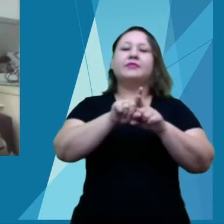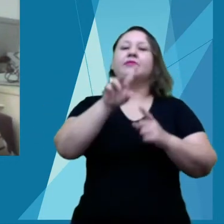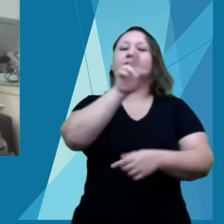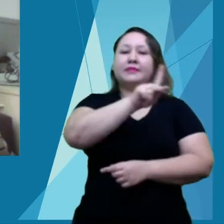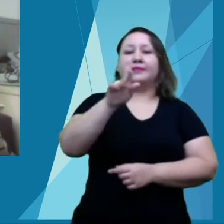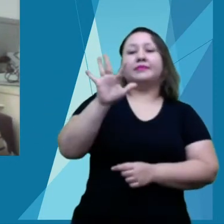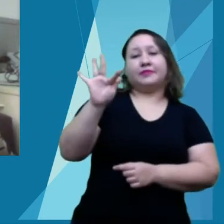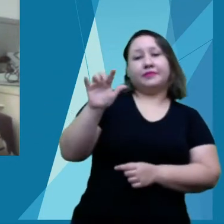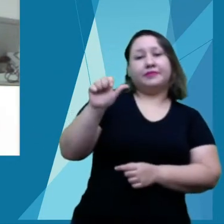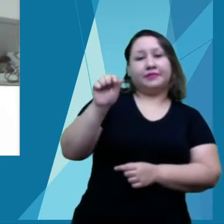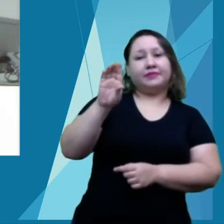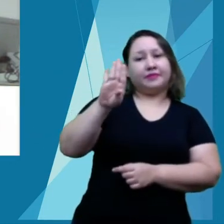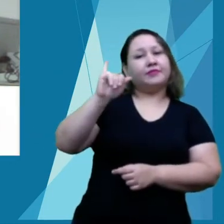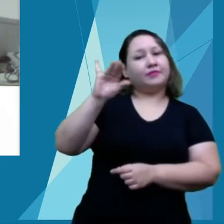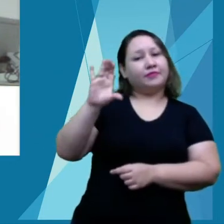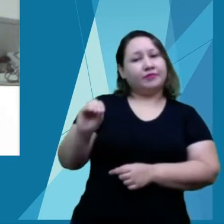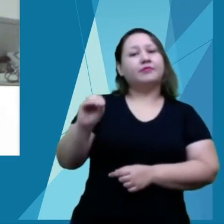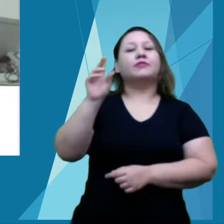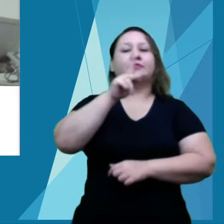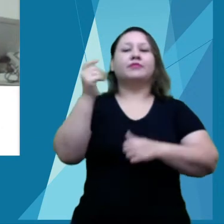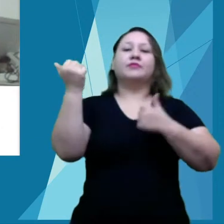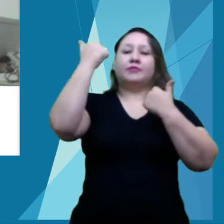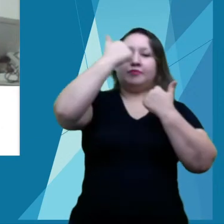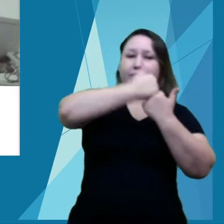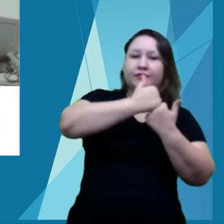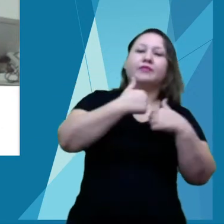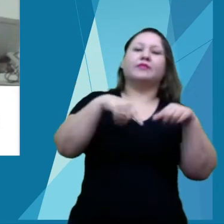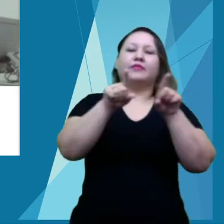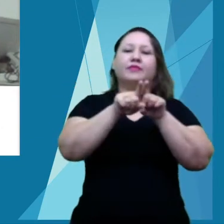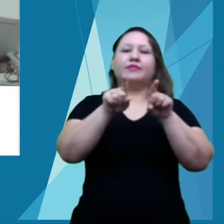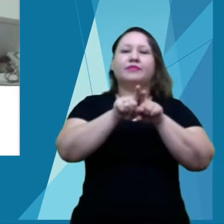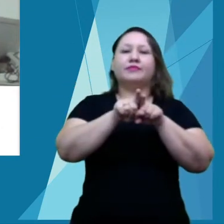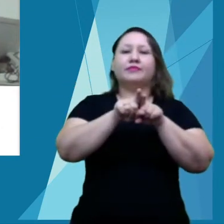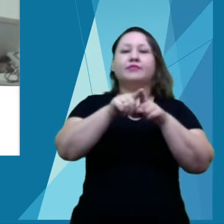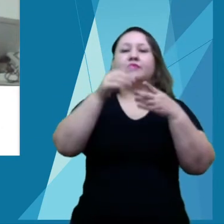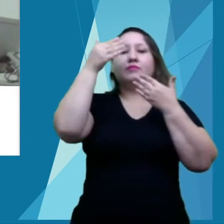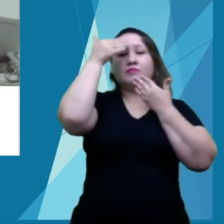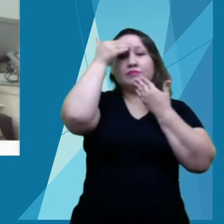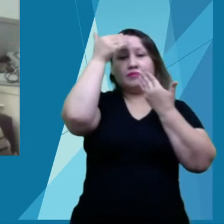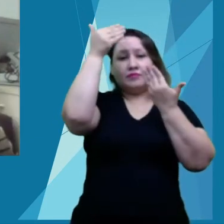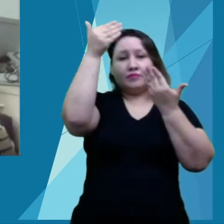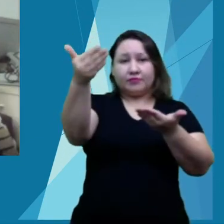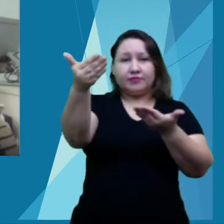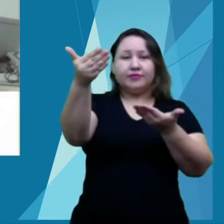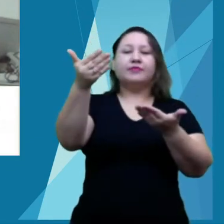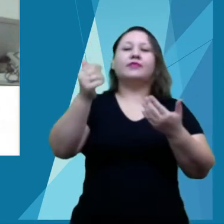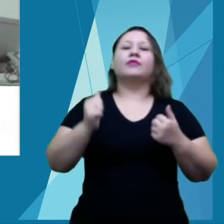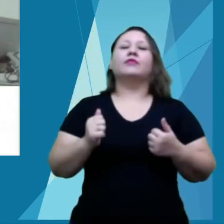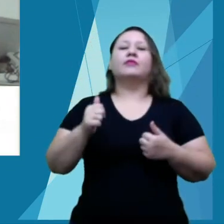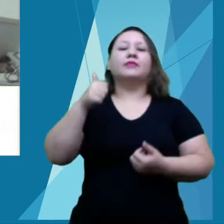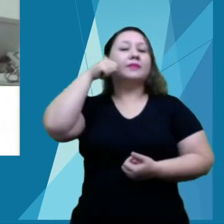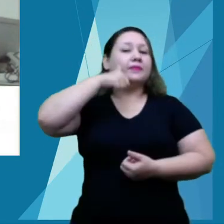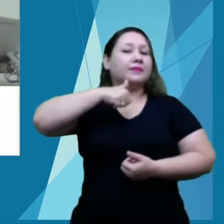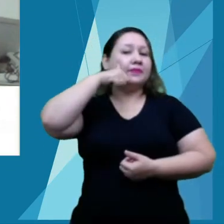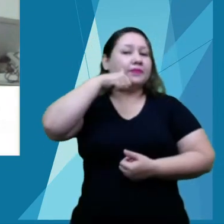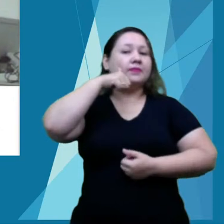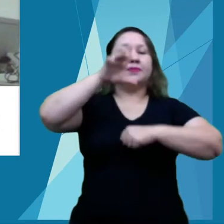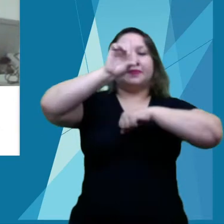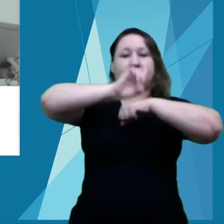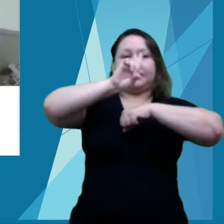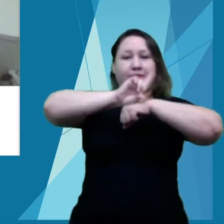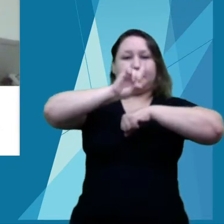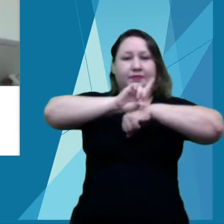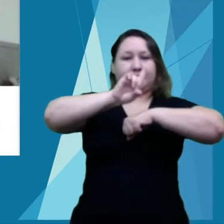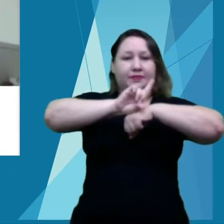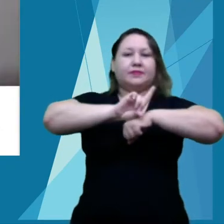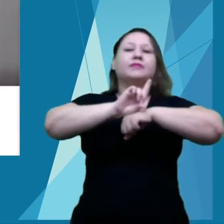Storck, pro-reitor de extensão, e também fazer um cumprimento especial à Kellen, que é a diretora da EDFAC.